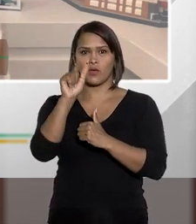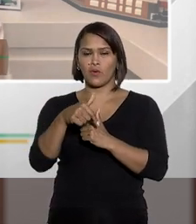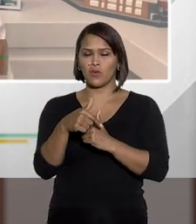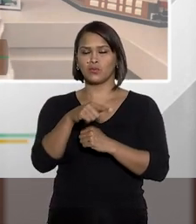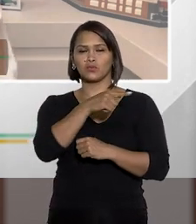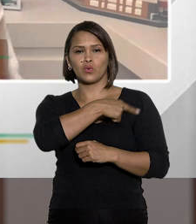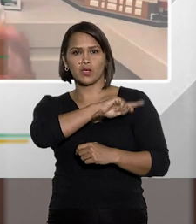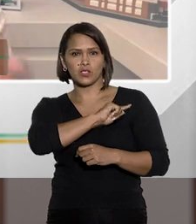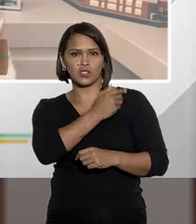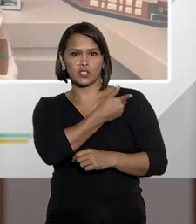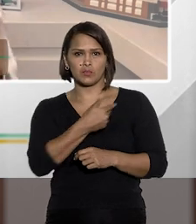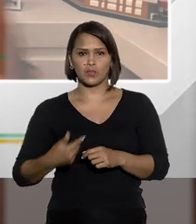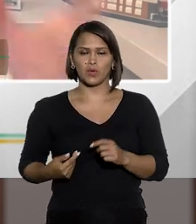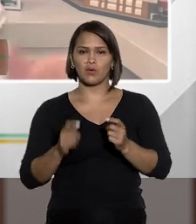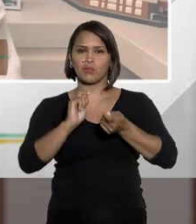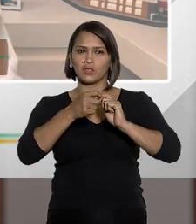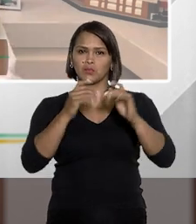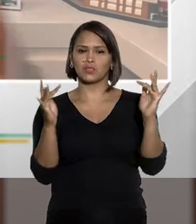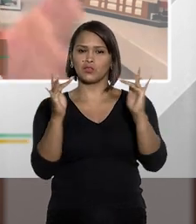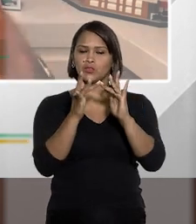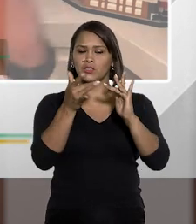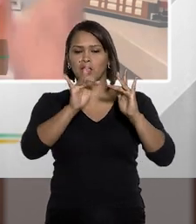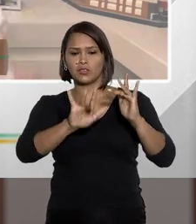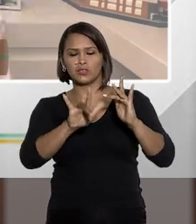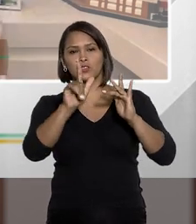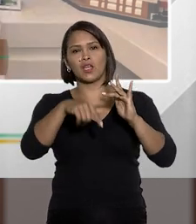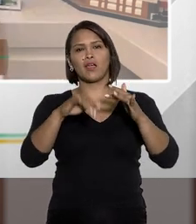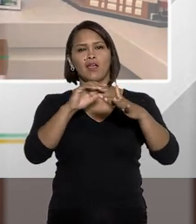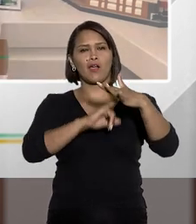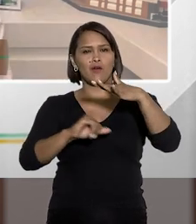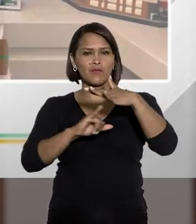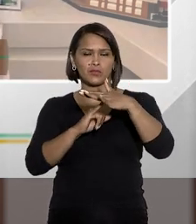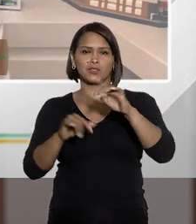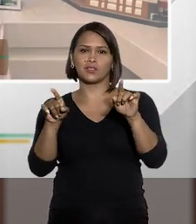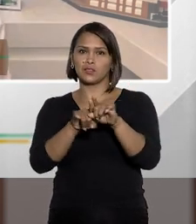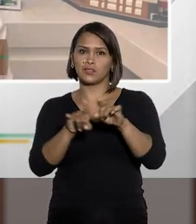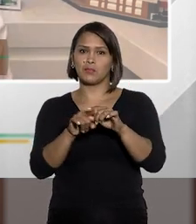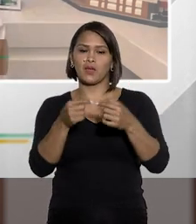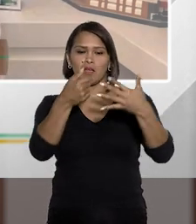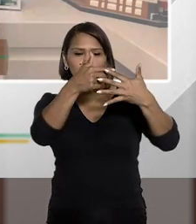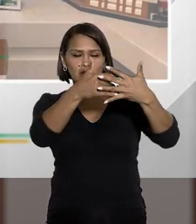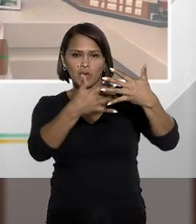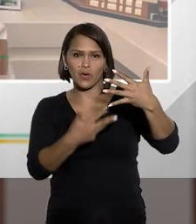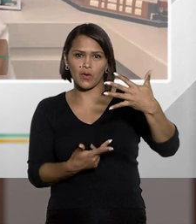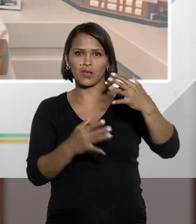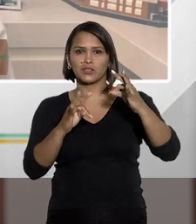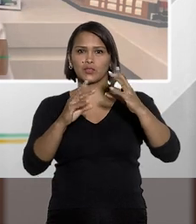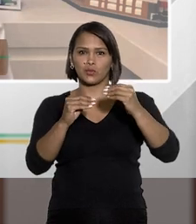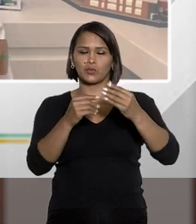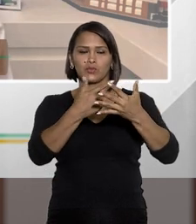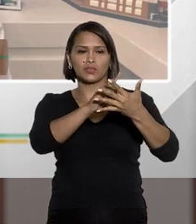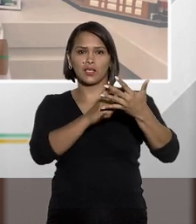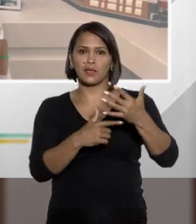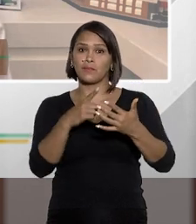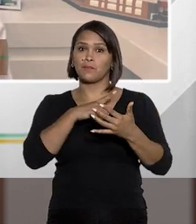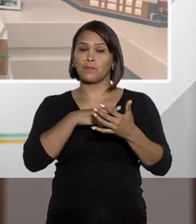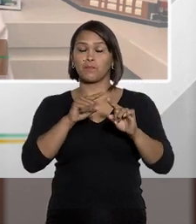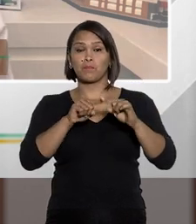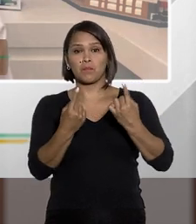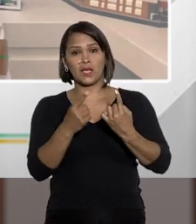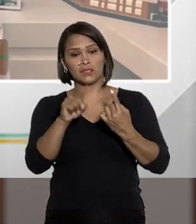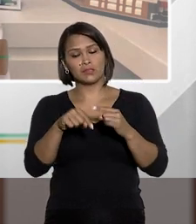2º, o agente público, a administração direta, indireta, fundacional, e assim por diante, vai listar todos. Agora,